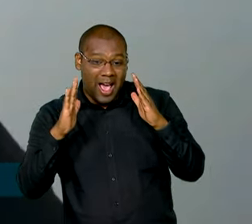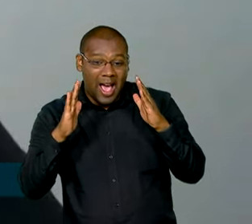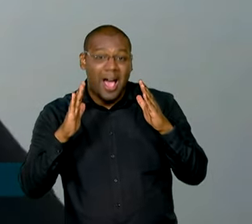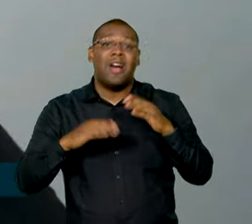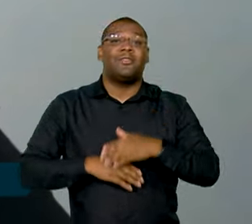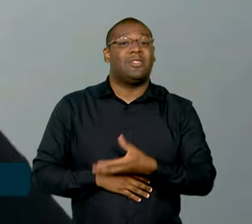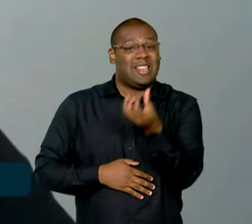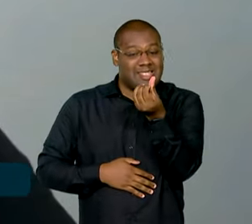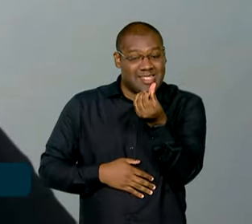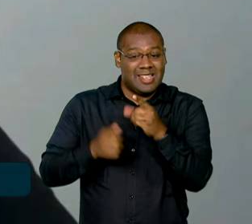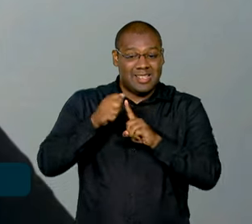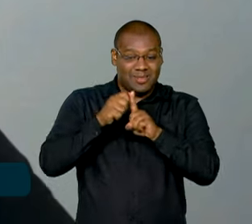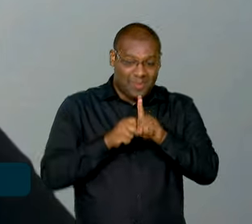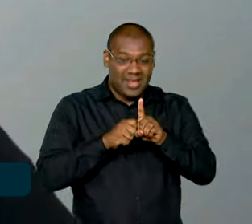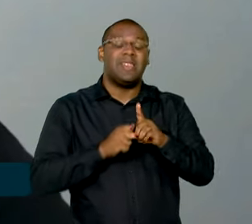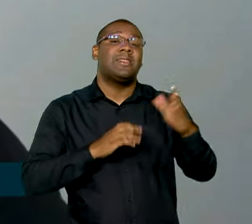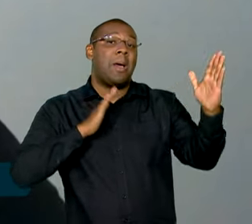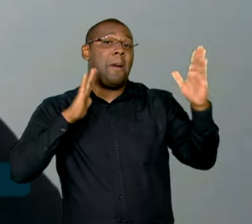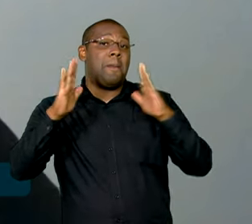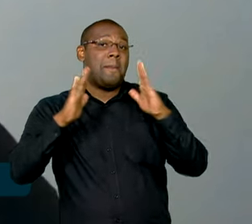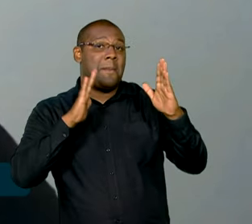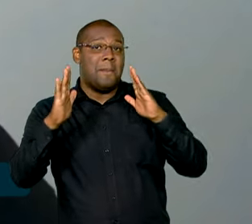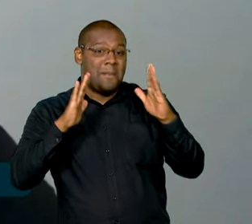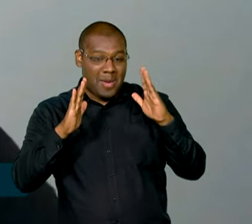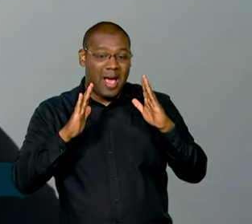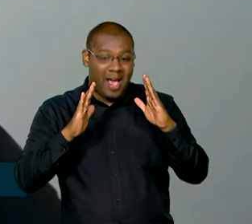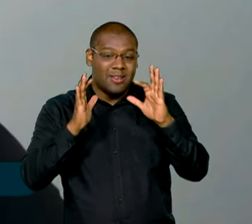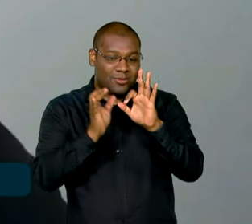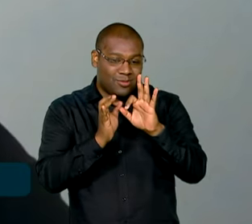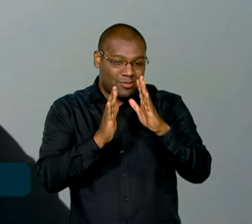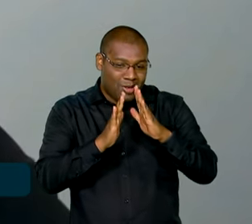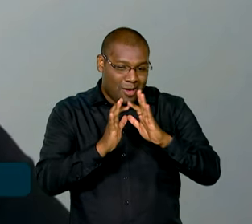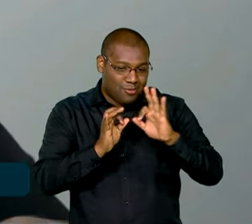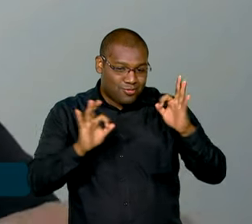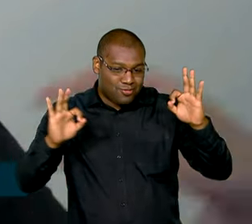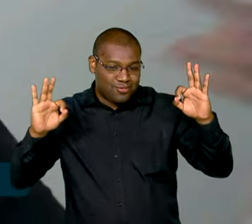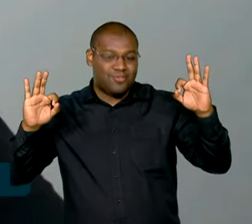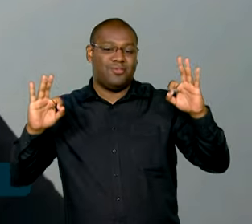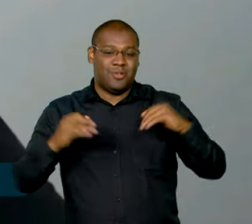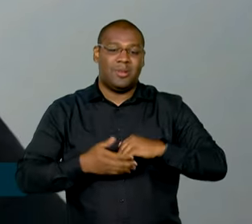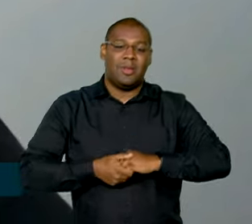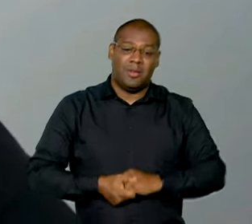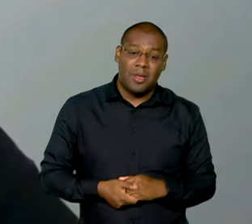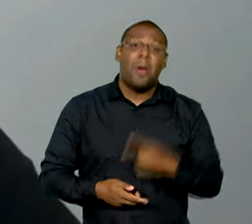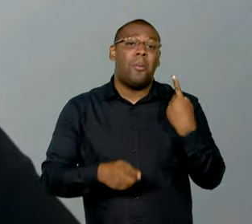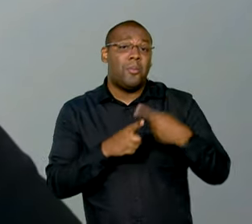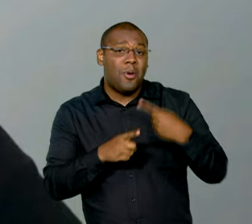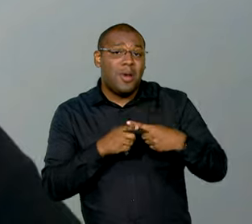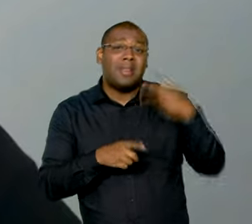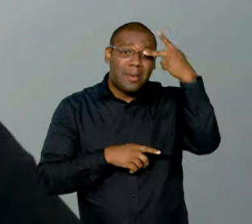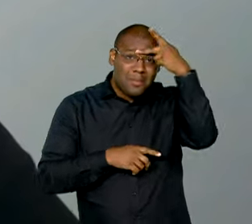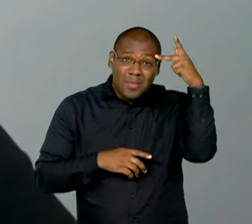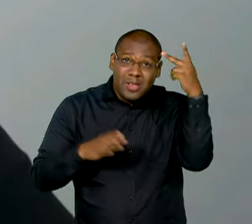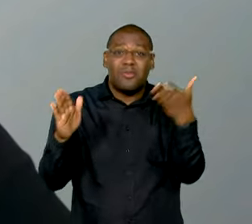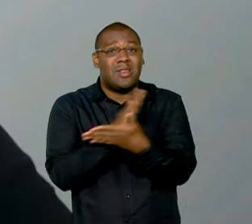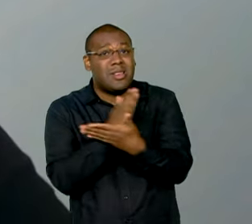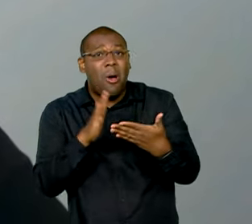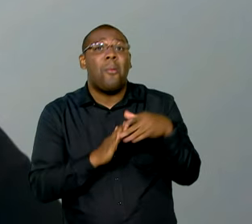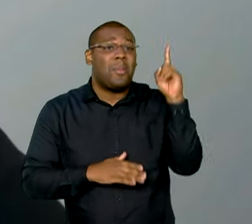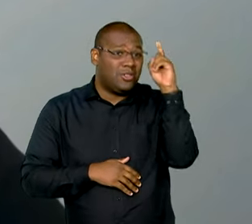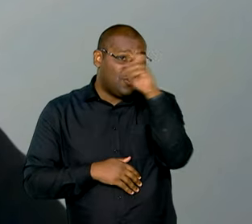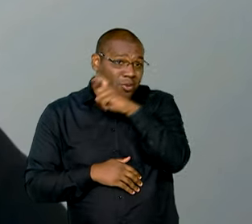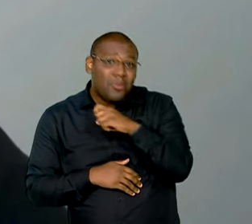o prazo de parcela considerando essas diferenças e essas dificuldades que também podem ter no